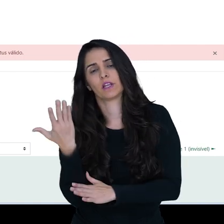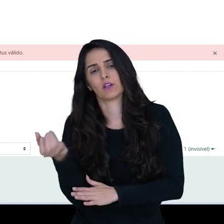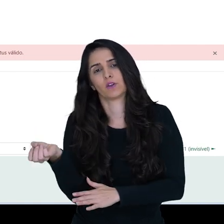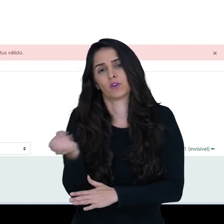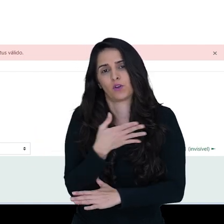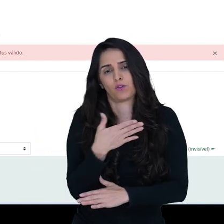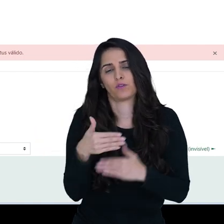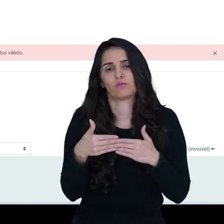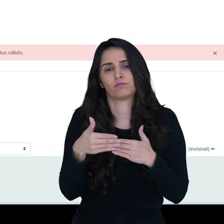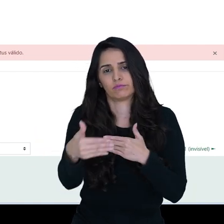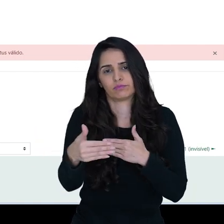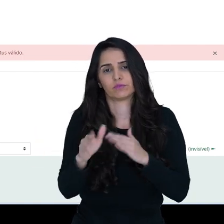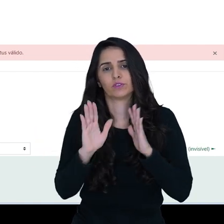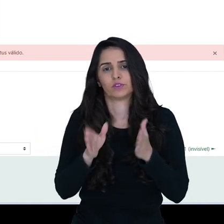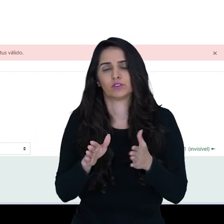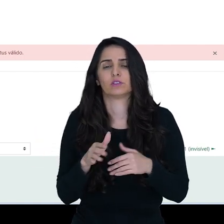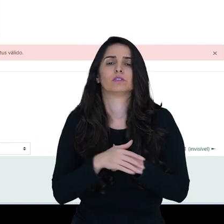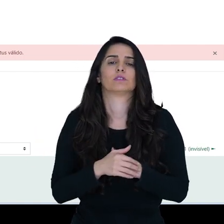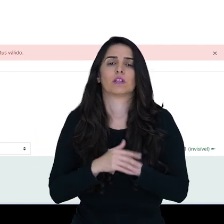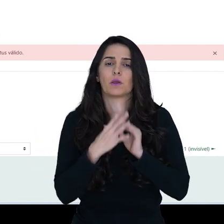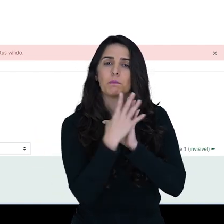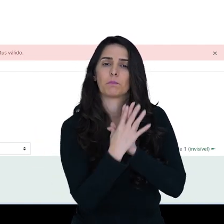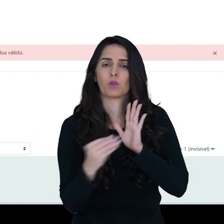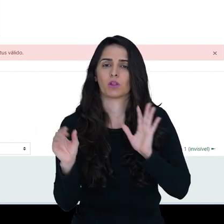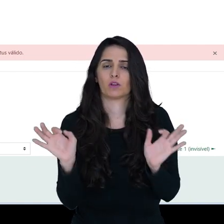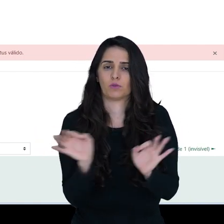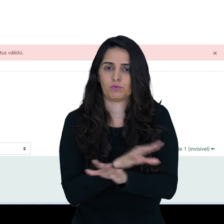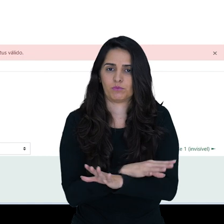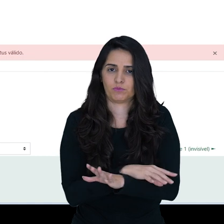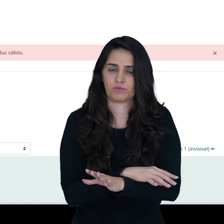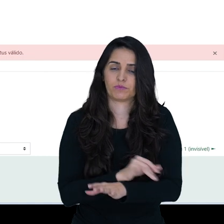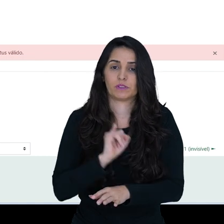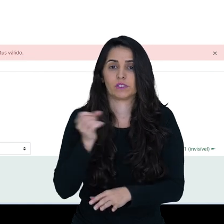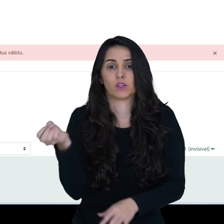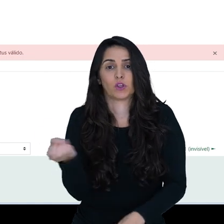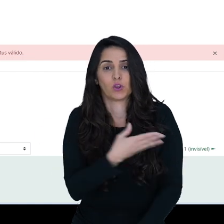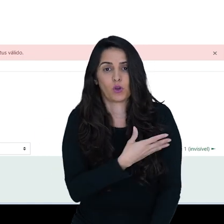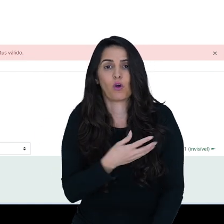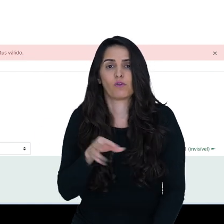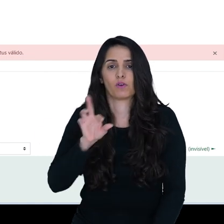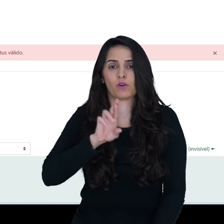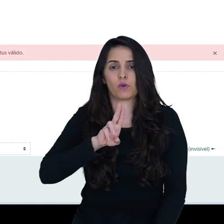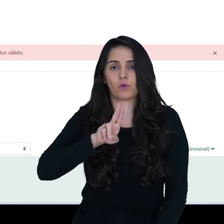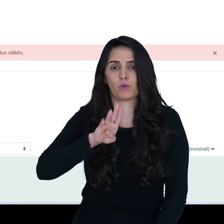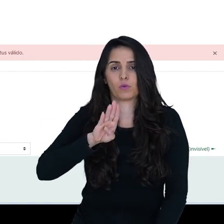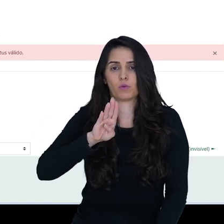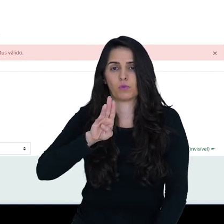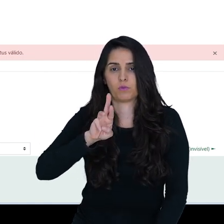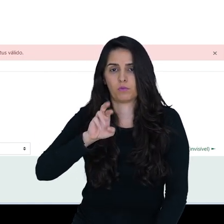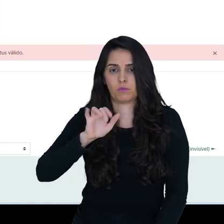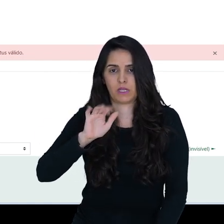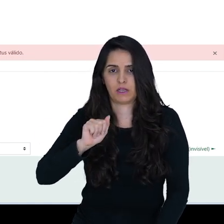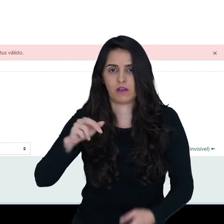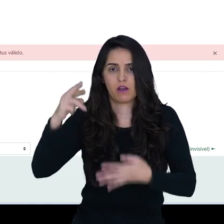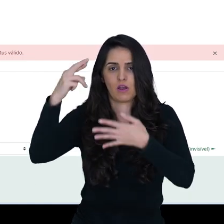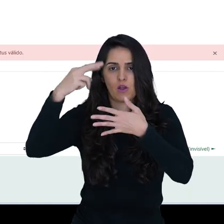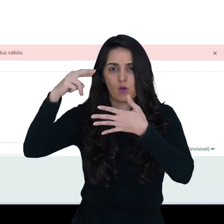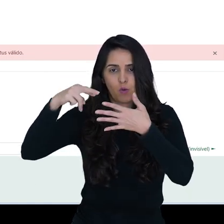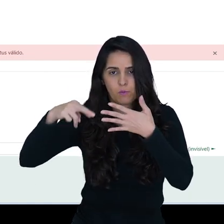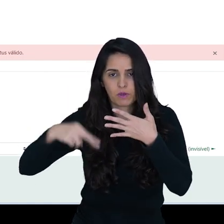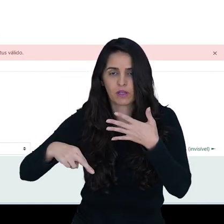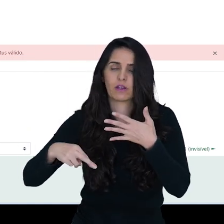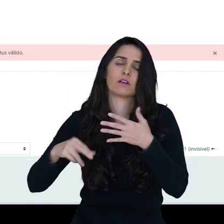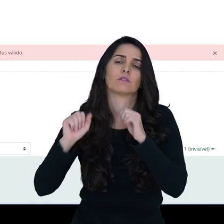criar a avaliação a partir de um modelo. Para definir uma nova rubrica de avaliação do início. Você